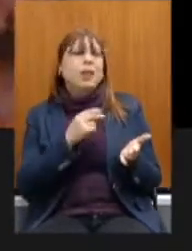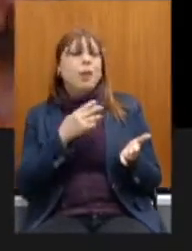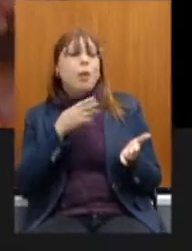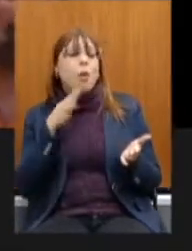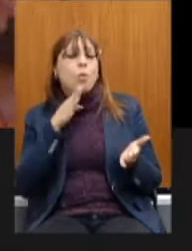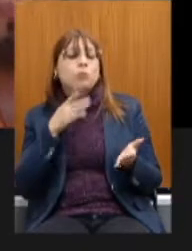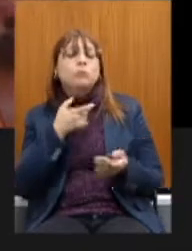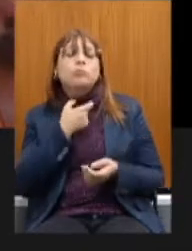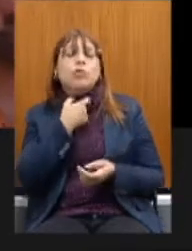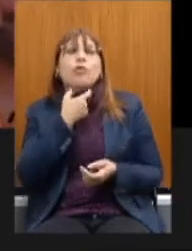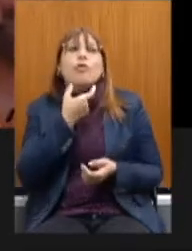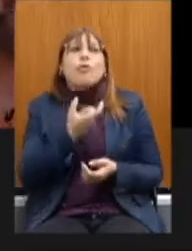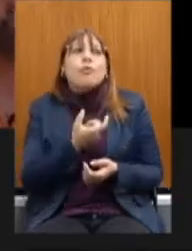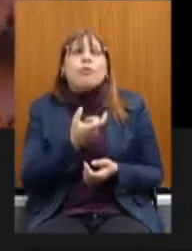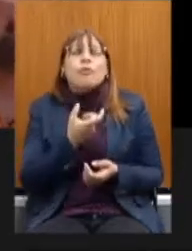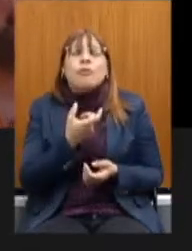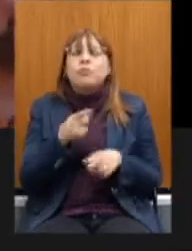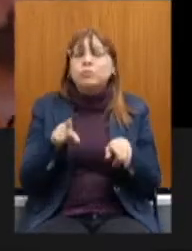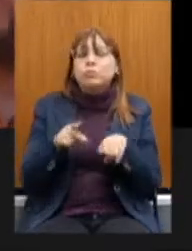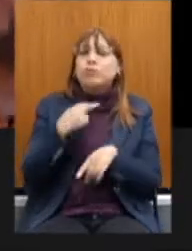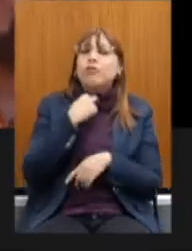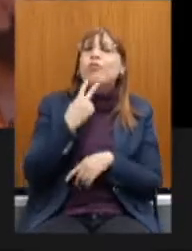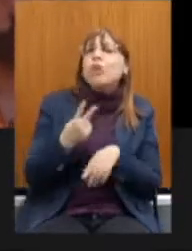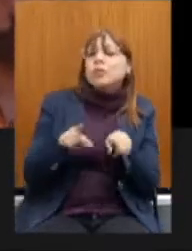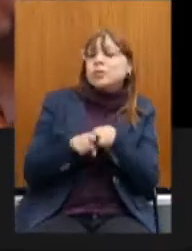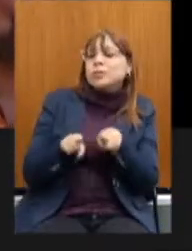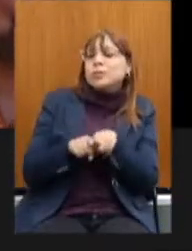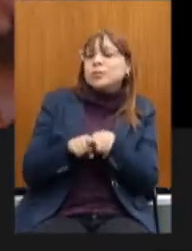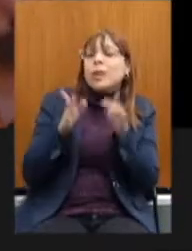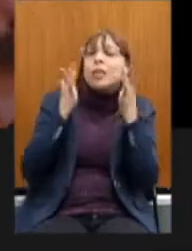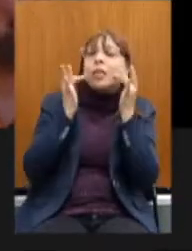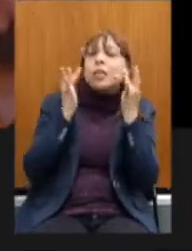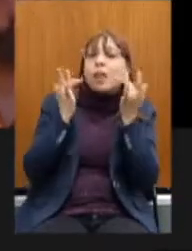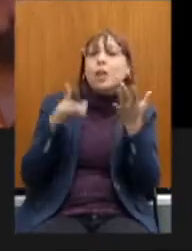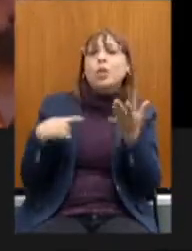interpretação teatral, então, nós temos que fazer esse tipo de